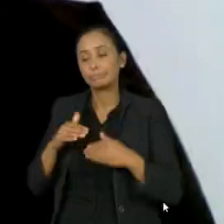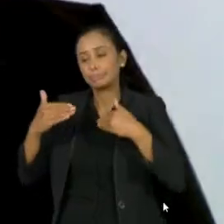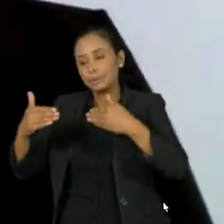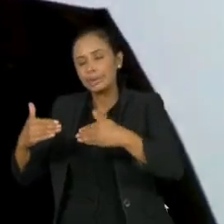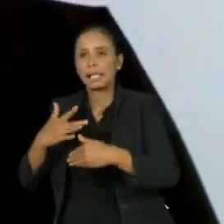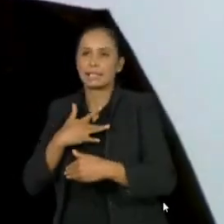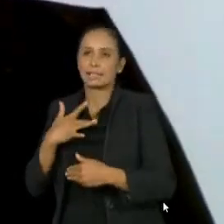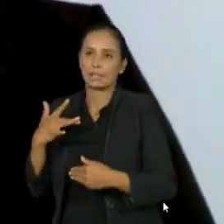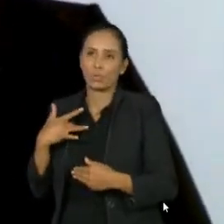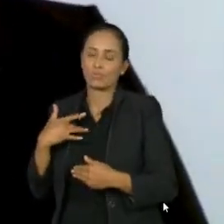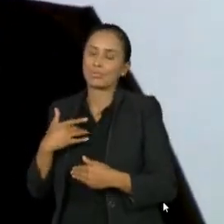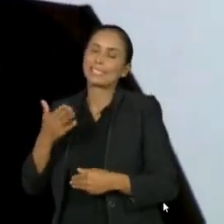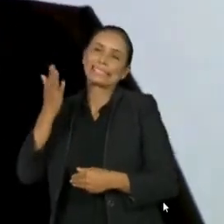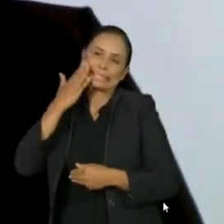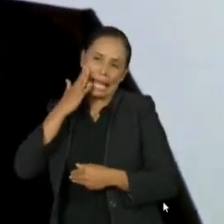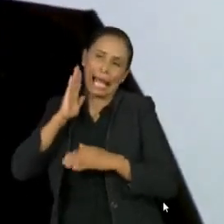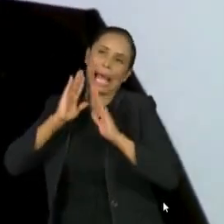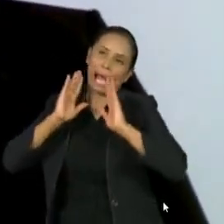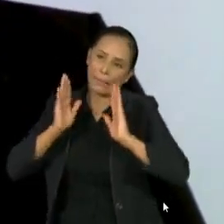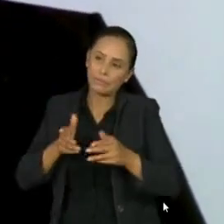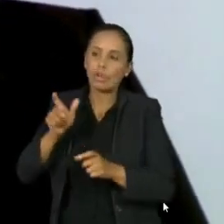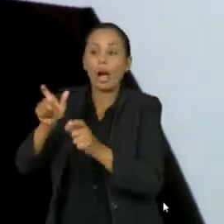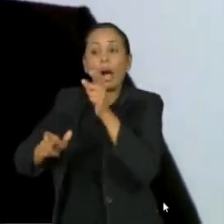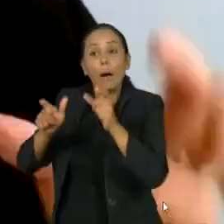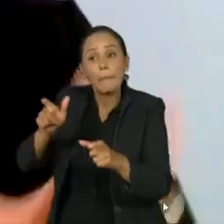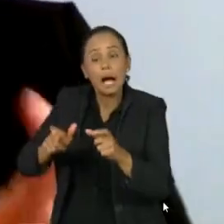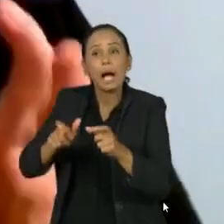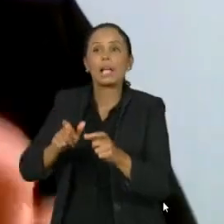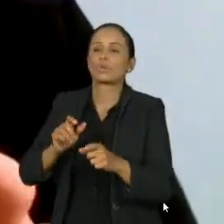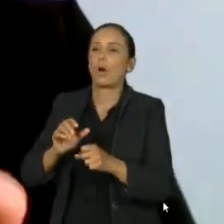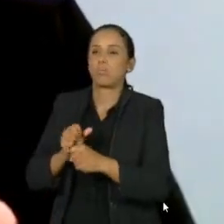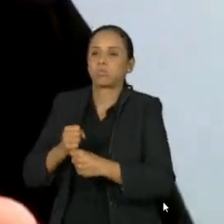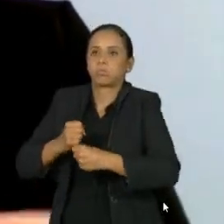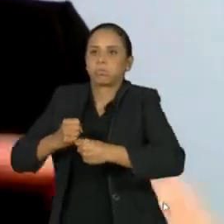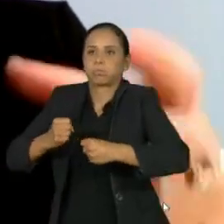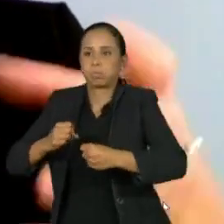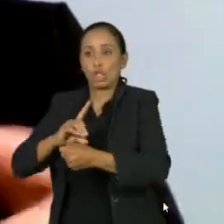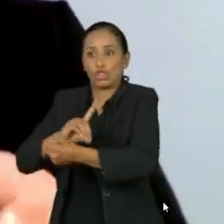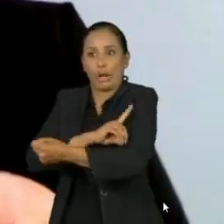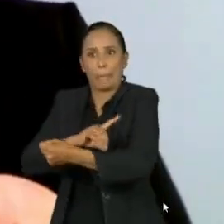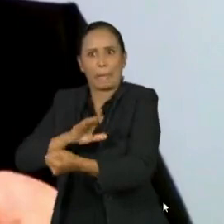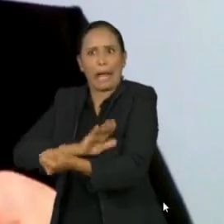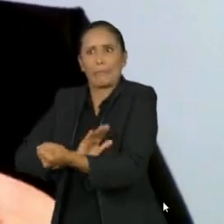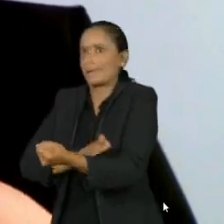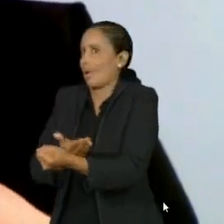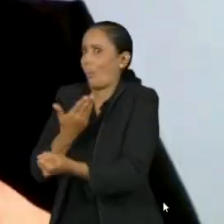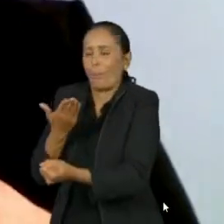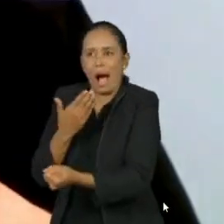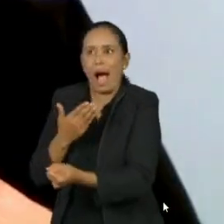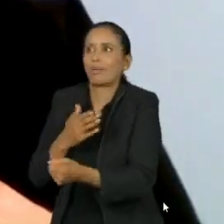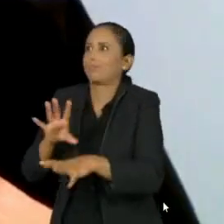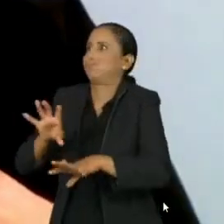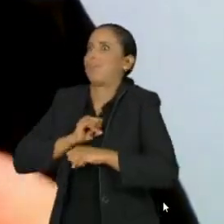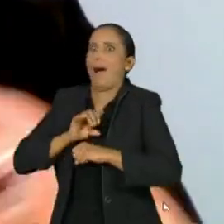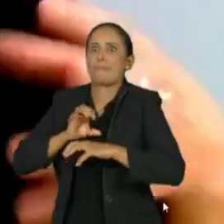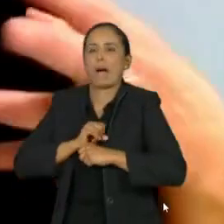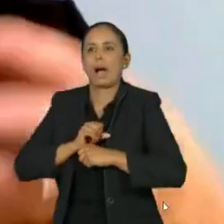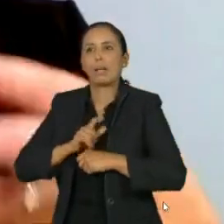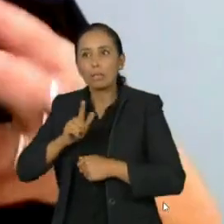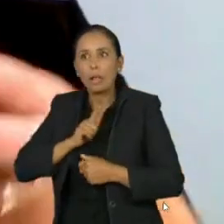sabe que isso está aumentando o diabetes, hipertensão, mas ao mesmo tempo não existe um